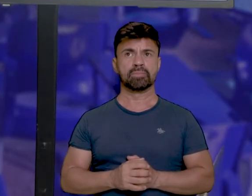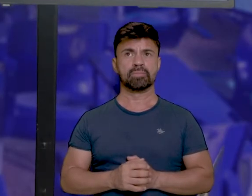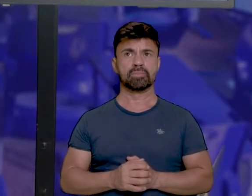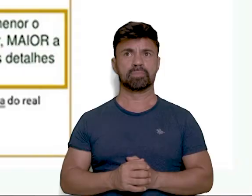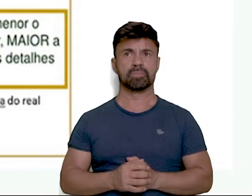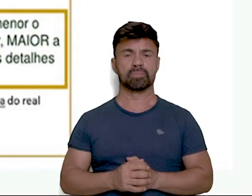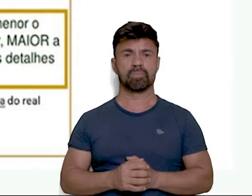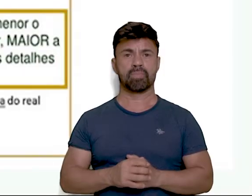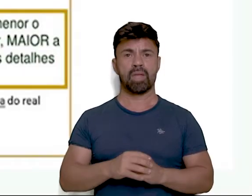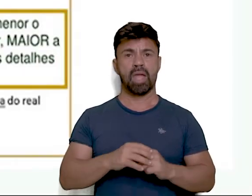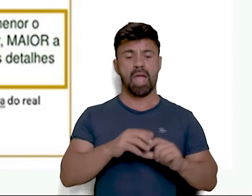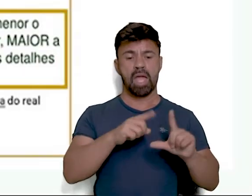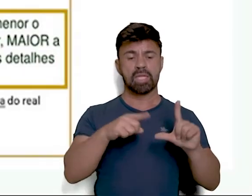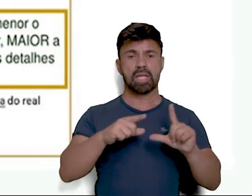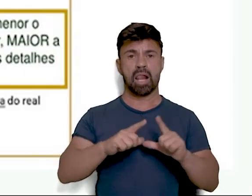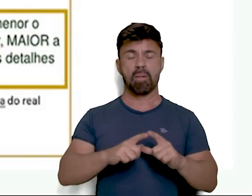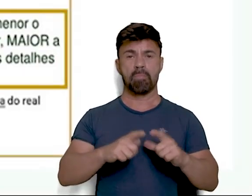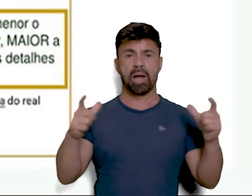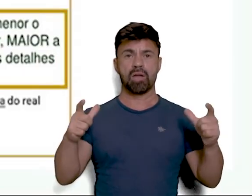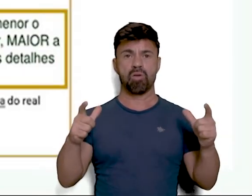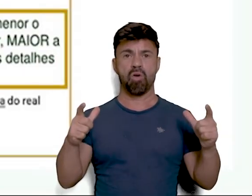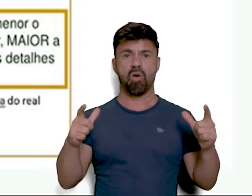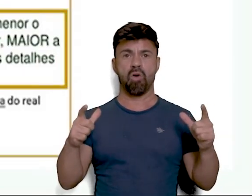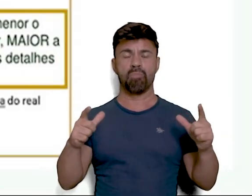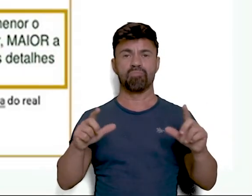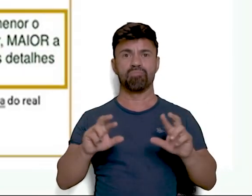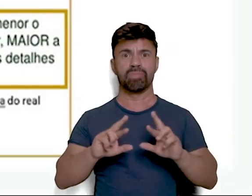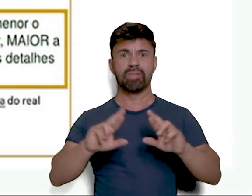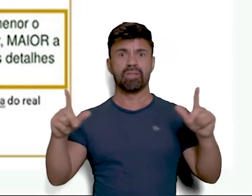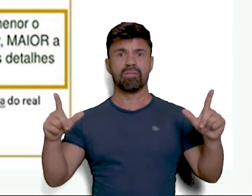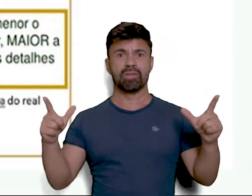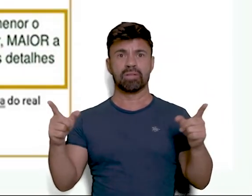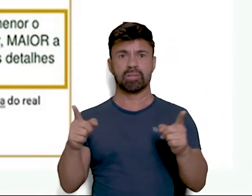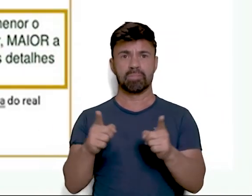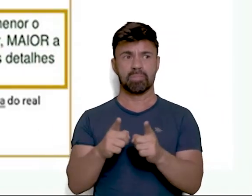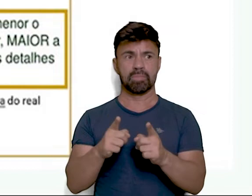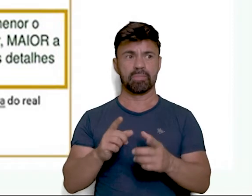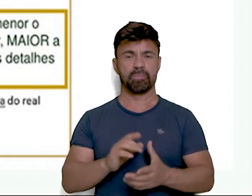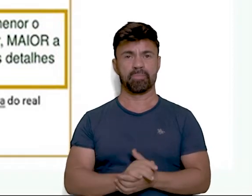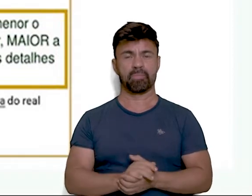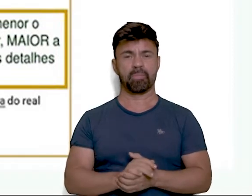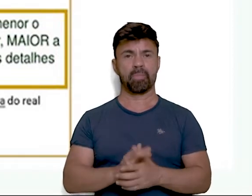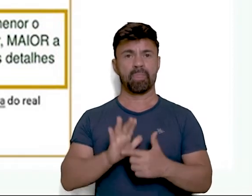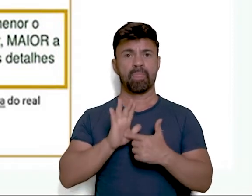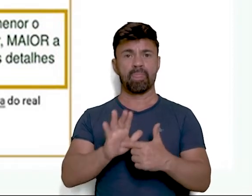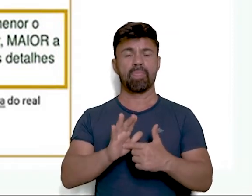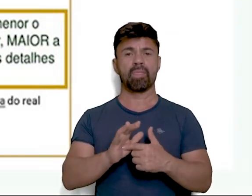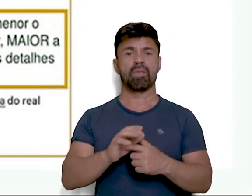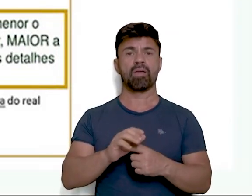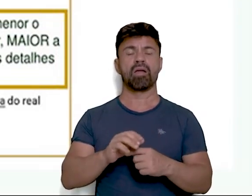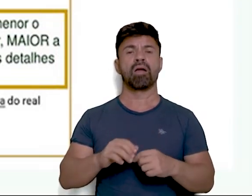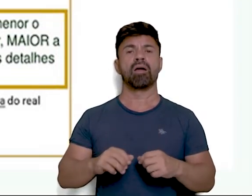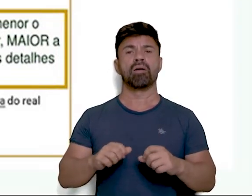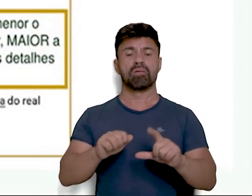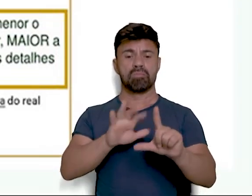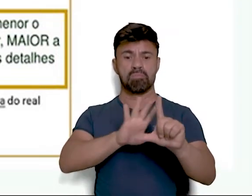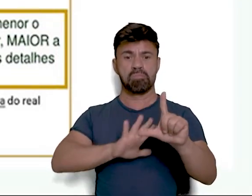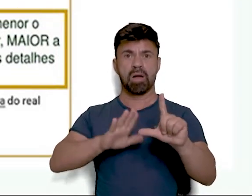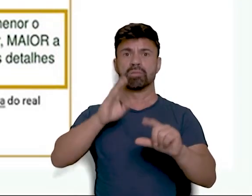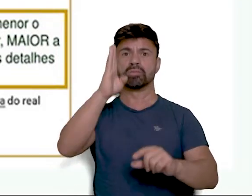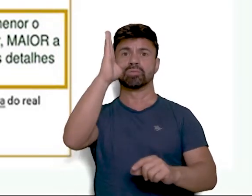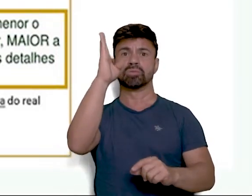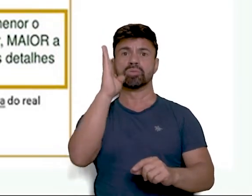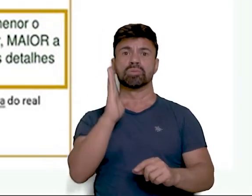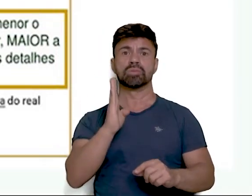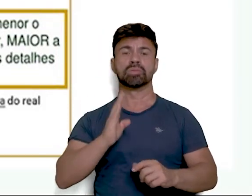Escala maior versus menor. Vejamos aqui. O destaque para o mapa do Brasil. Essa escala